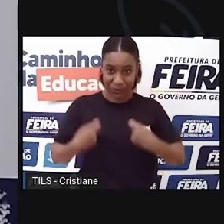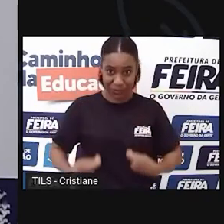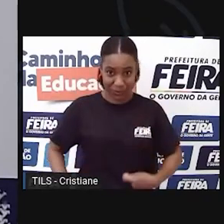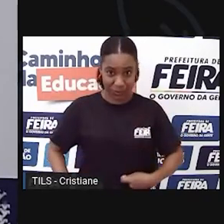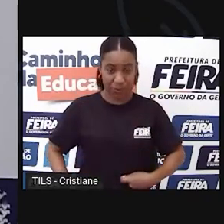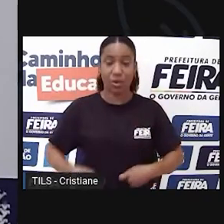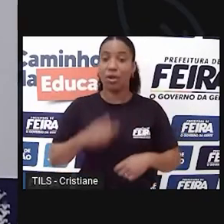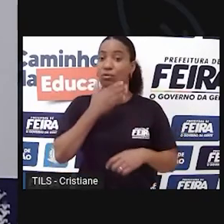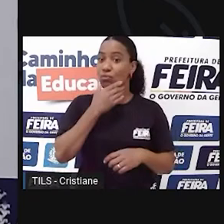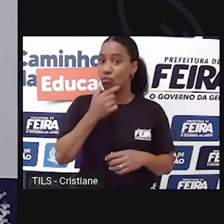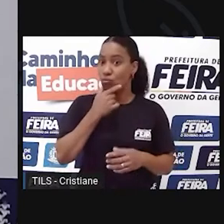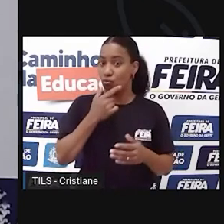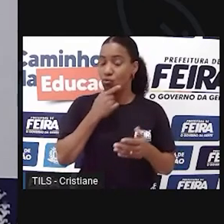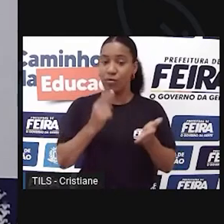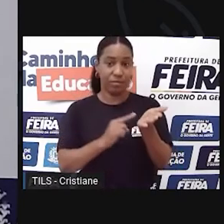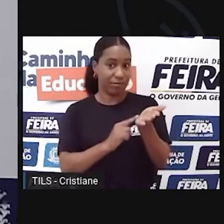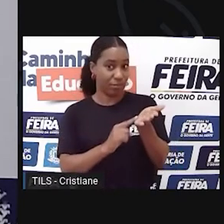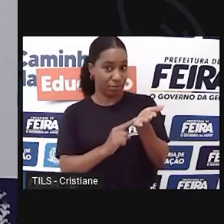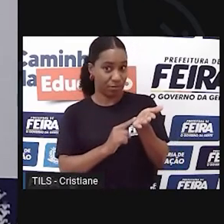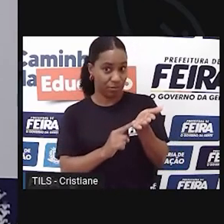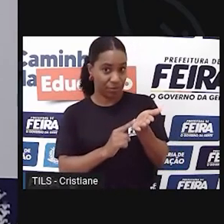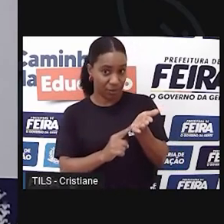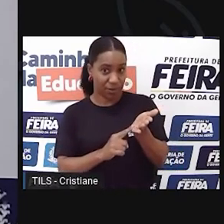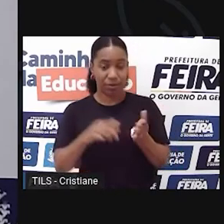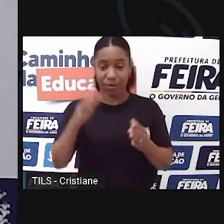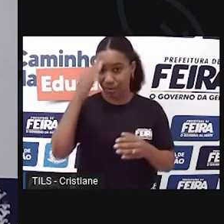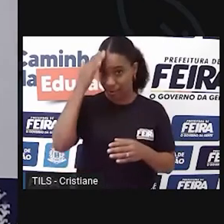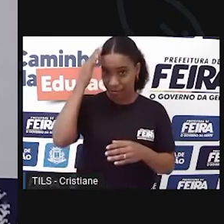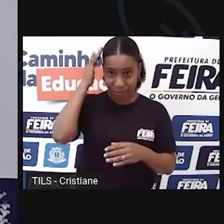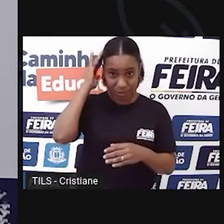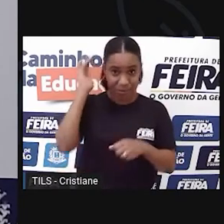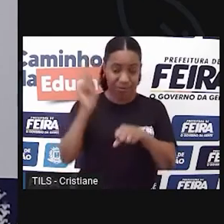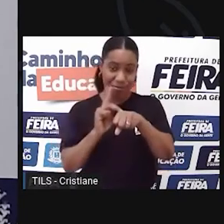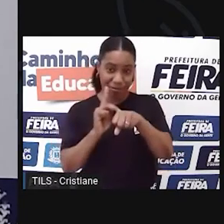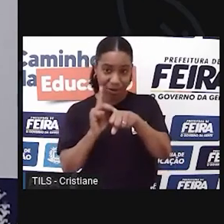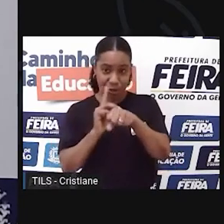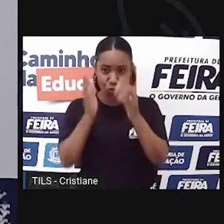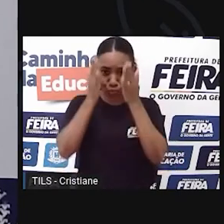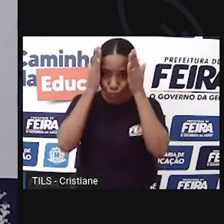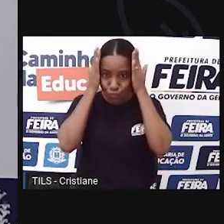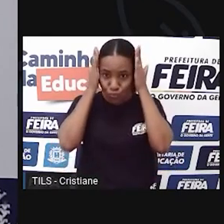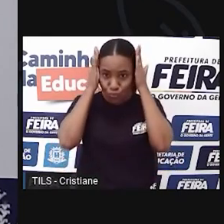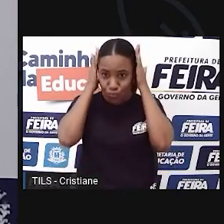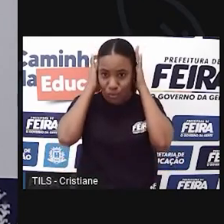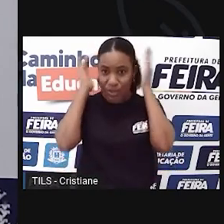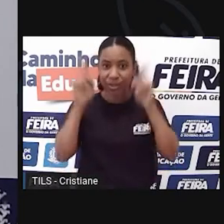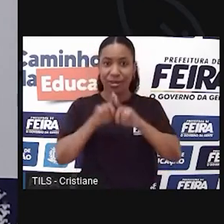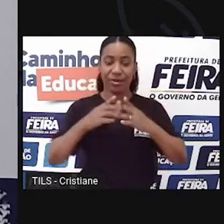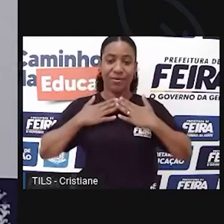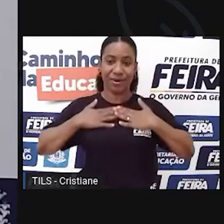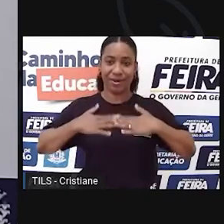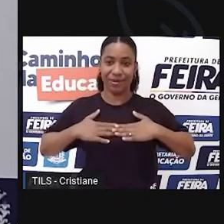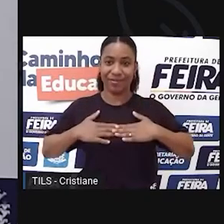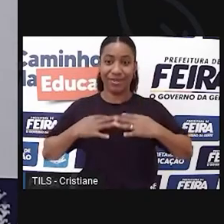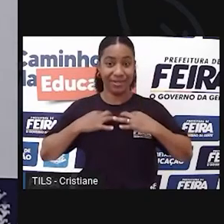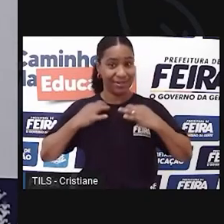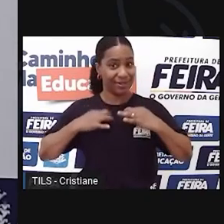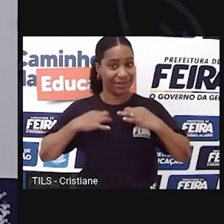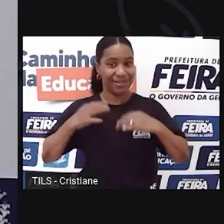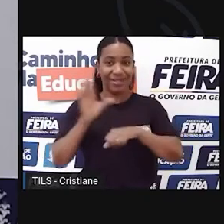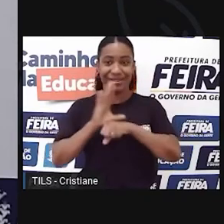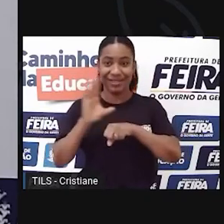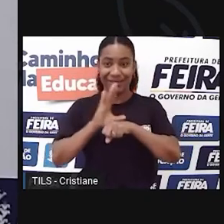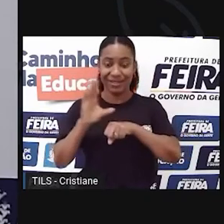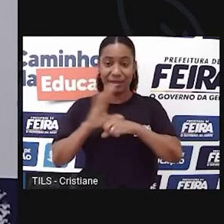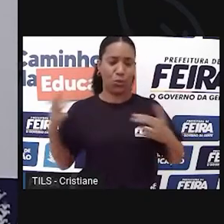Eu sou homem branco, tenho cabelo preto cortado bem curto, estou utilizando uma camisa cinza e por cima dessa camisa um